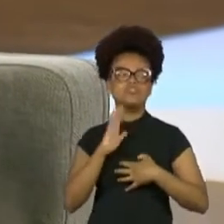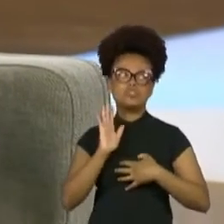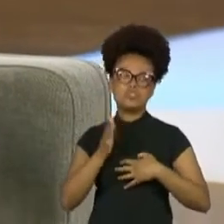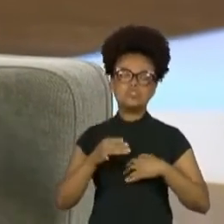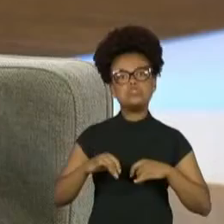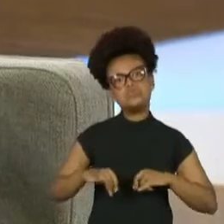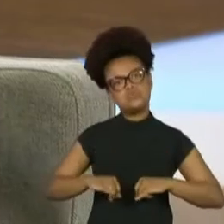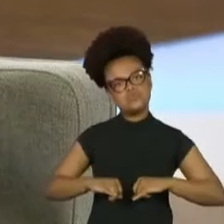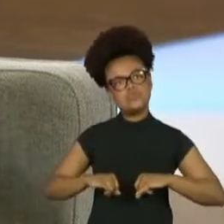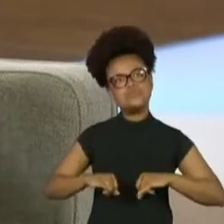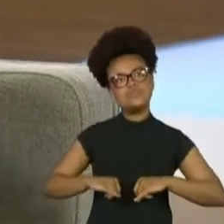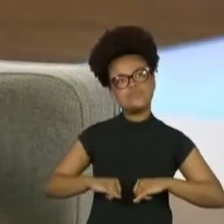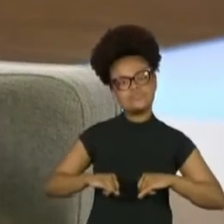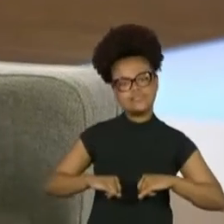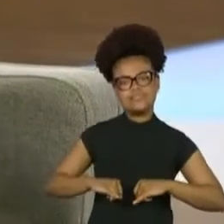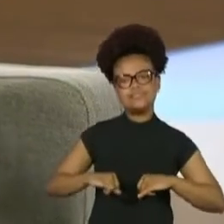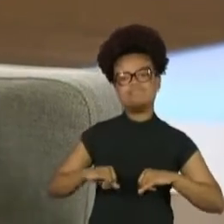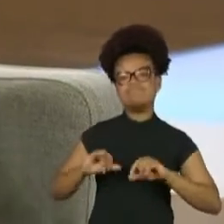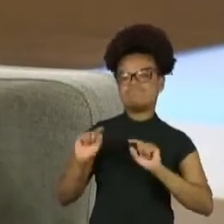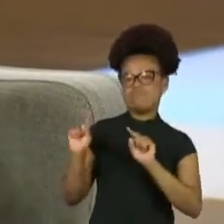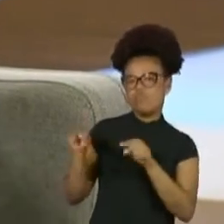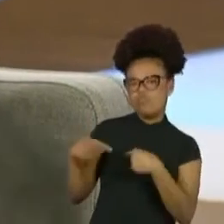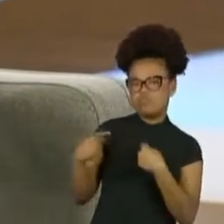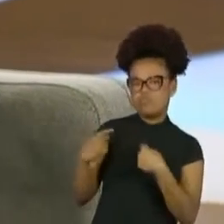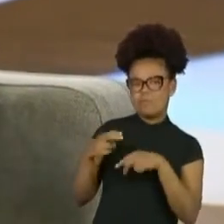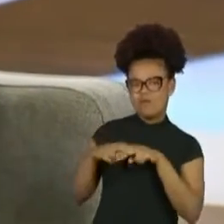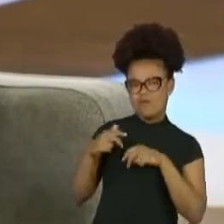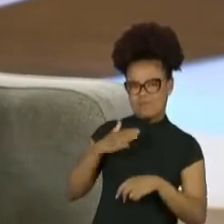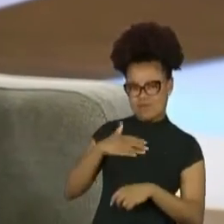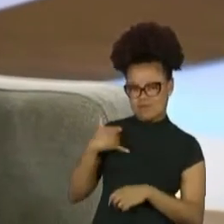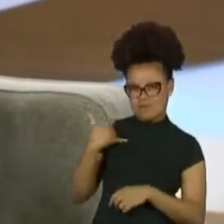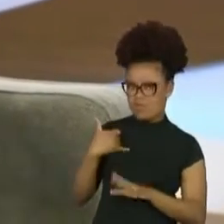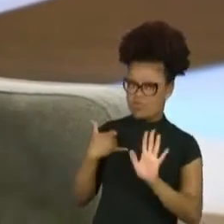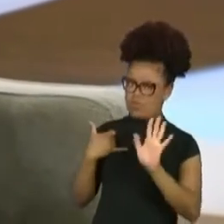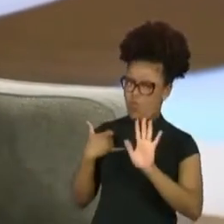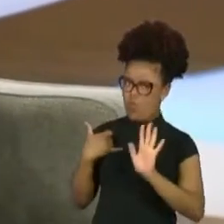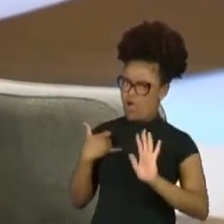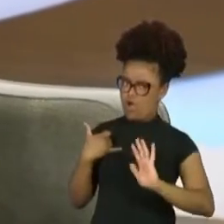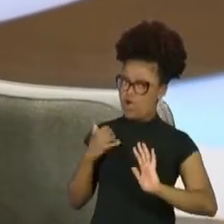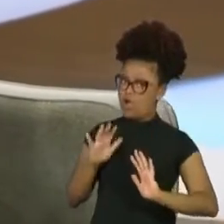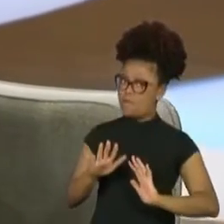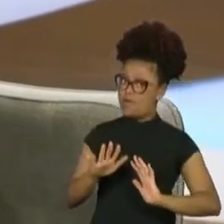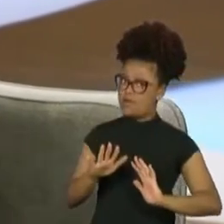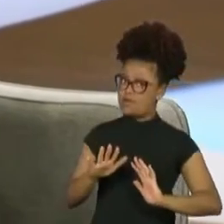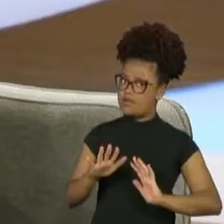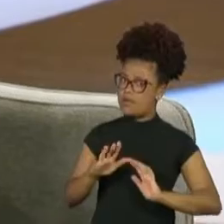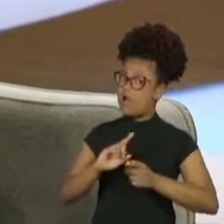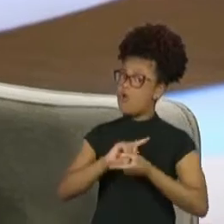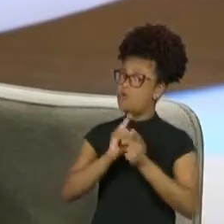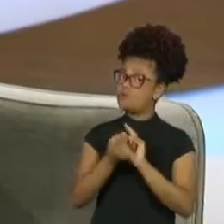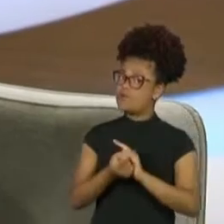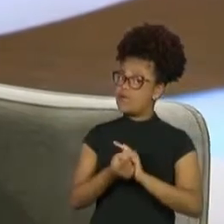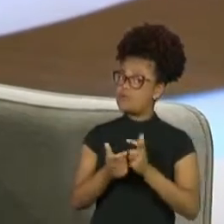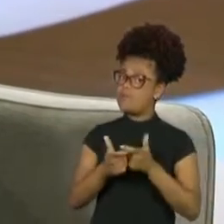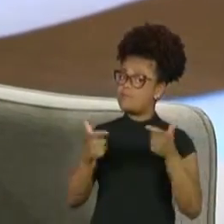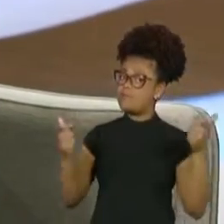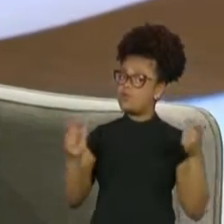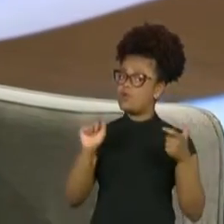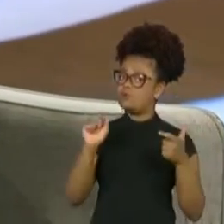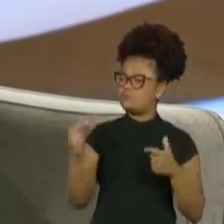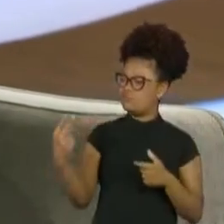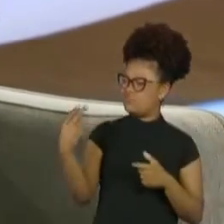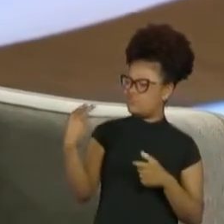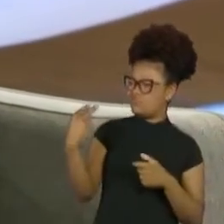assim, de ser discriminada pela idade. Pelo contrário, as pessoas falam muito assim, puxa, você com 77 anos está